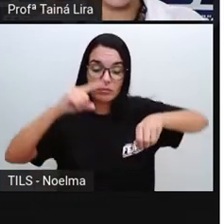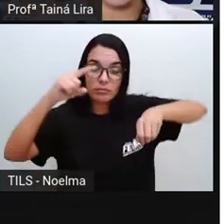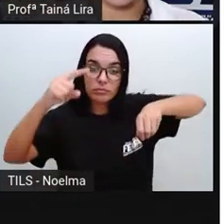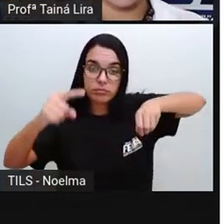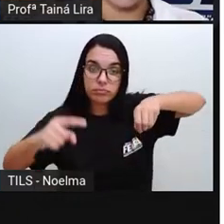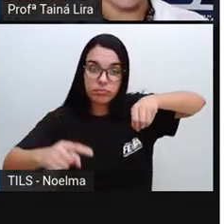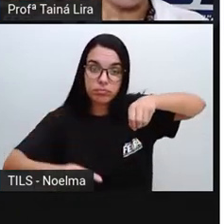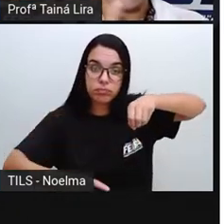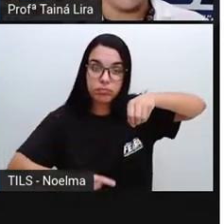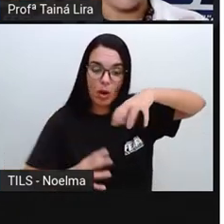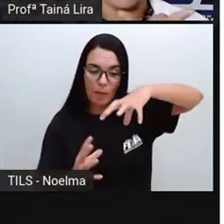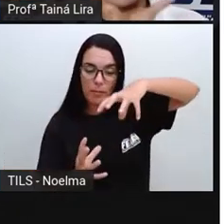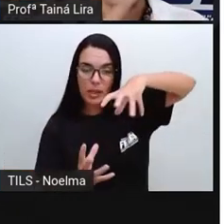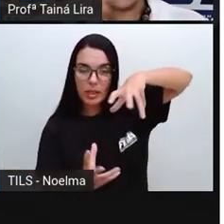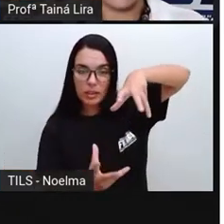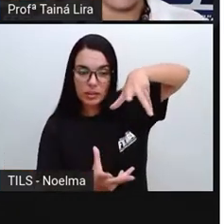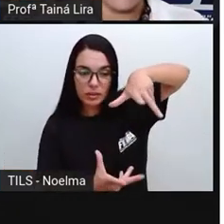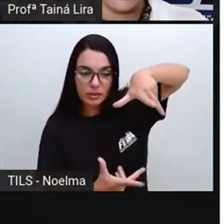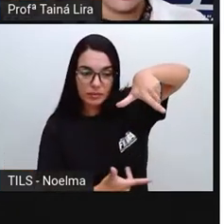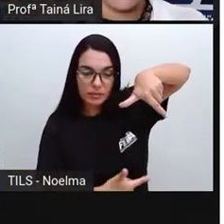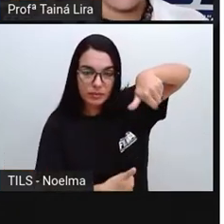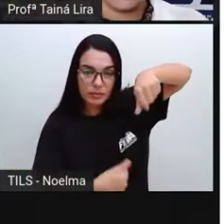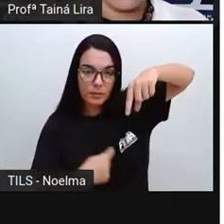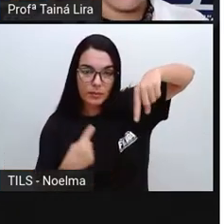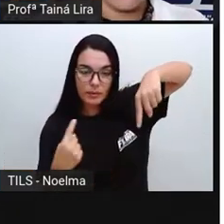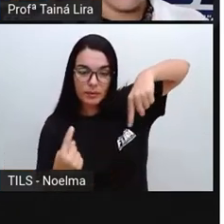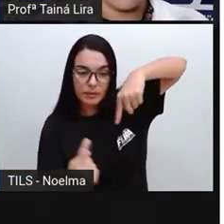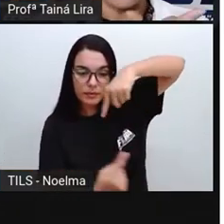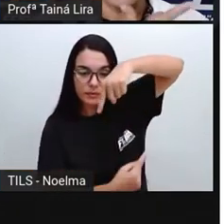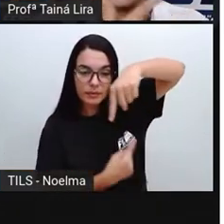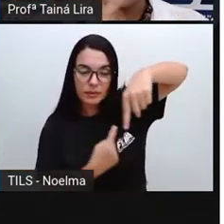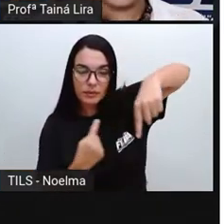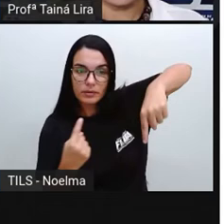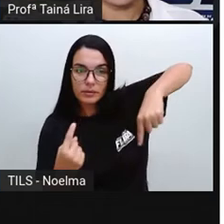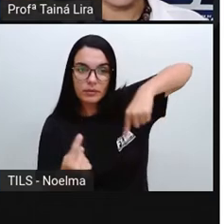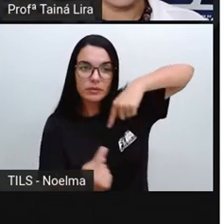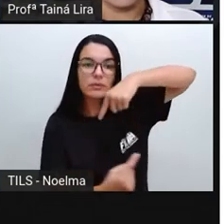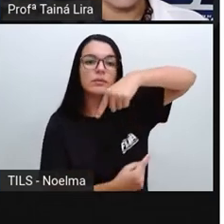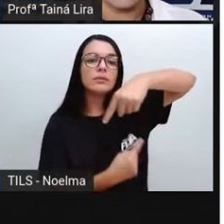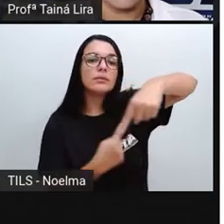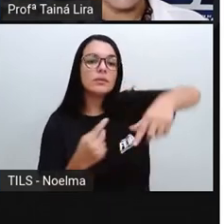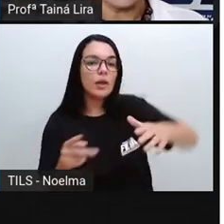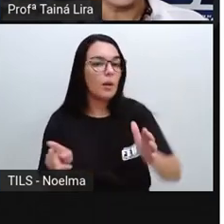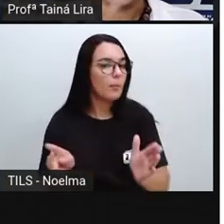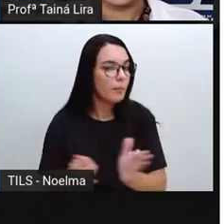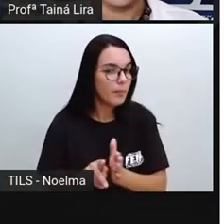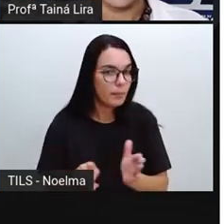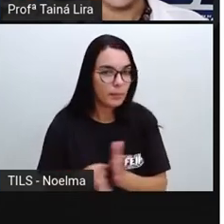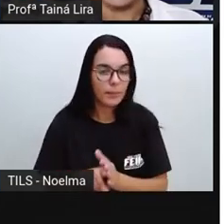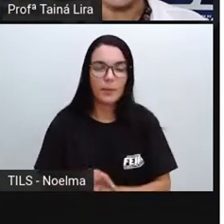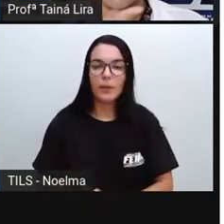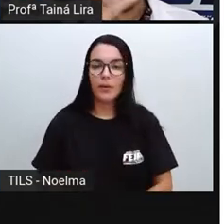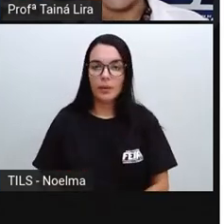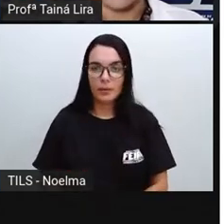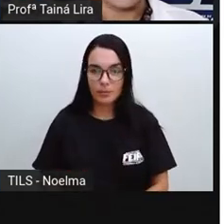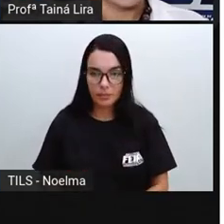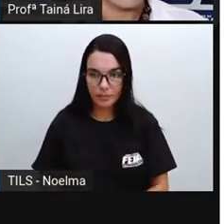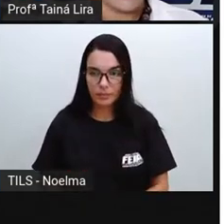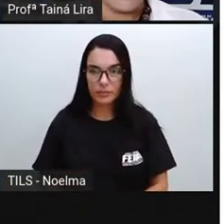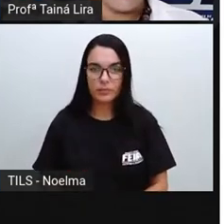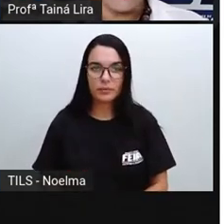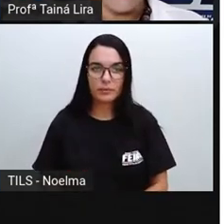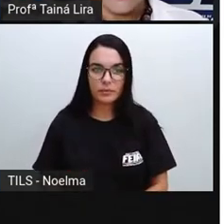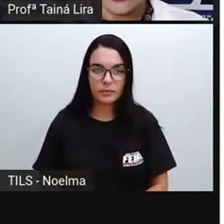dele mesmo como uma bola. Ele fica, ó, girando em torno, né? Dele mesmo,